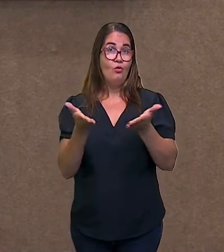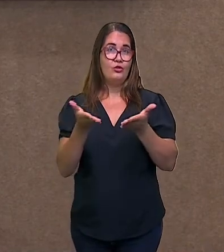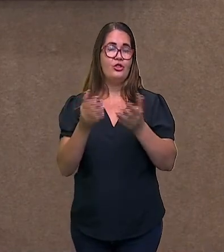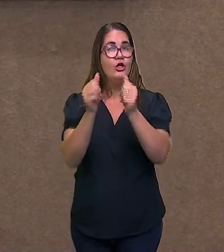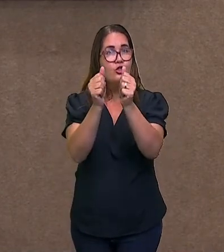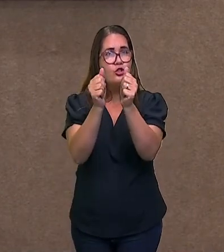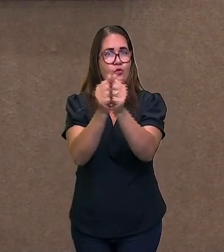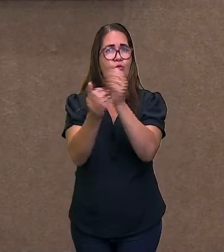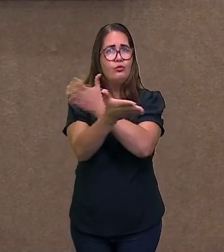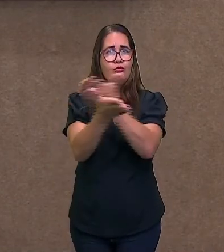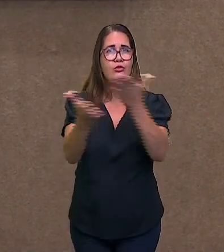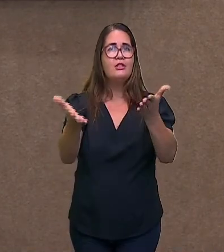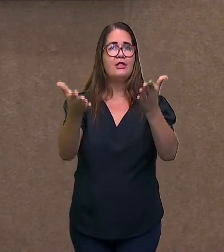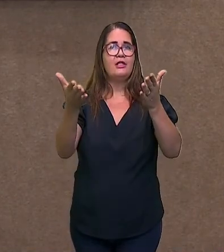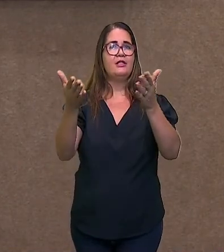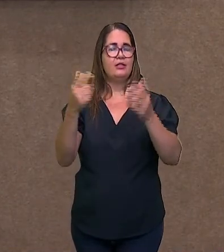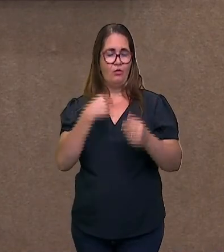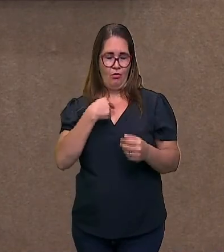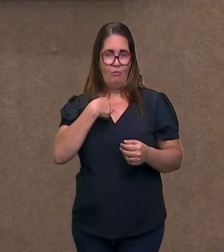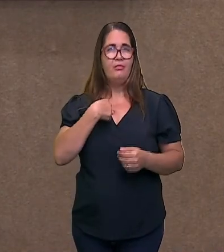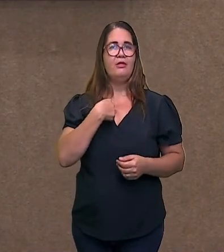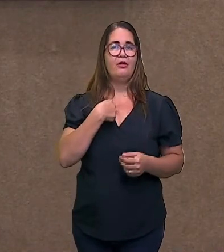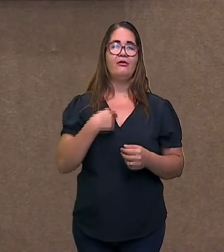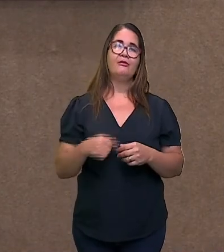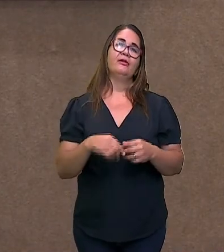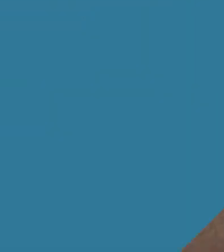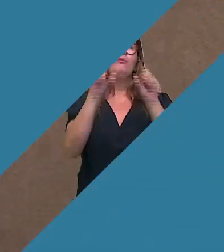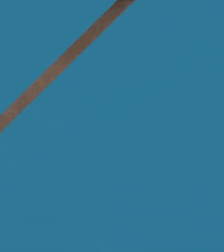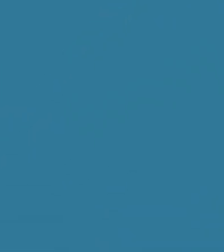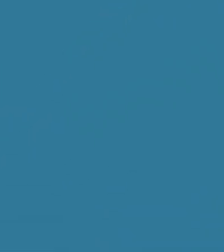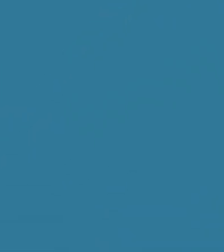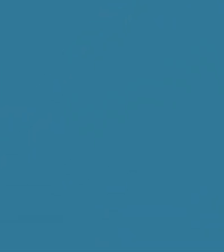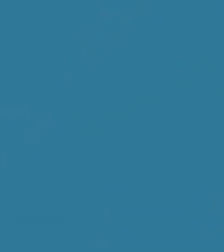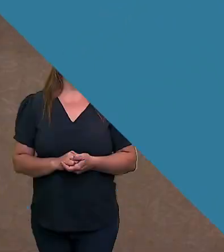comigo e aprendendo a letra dessa música, tá? Vamos lá, então?